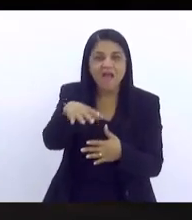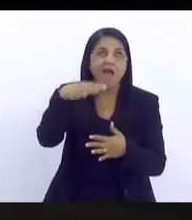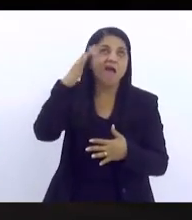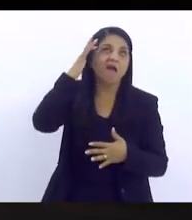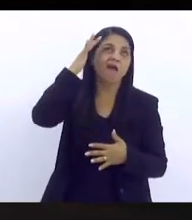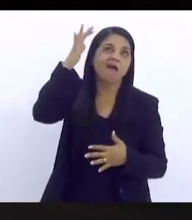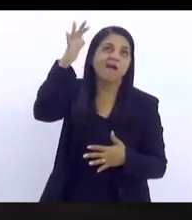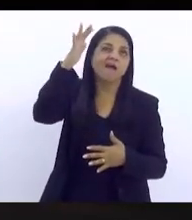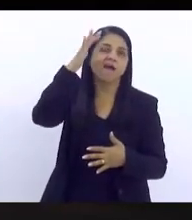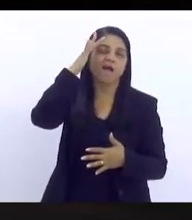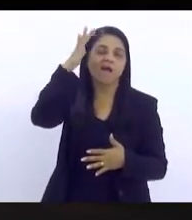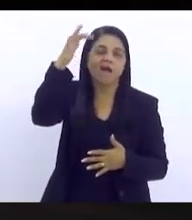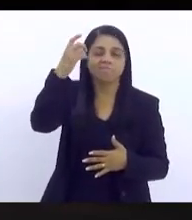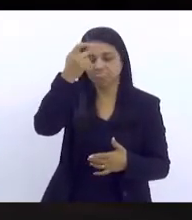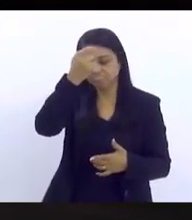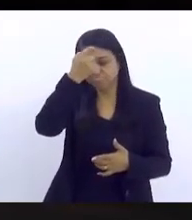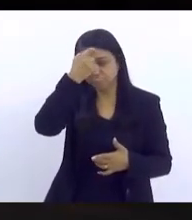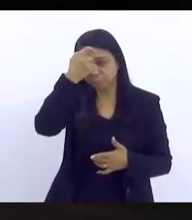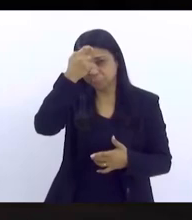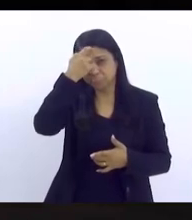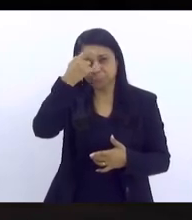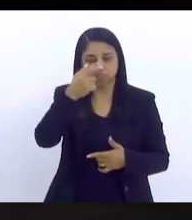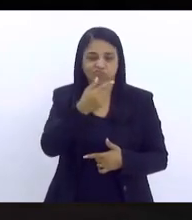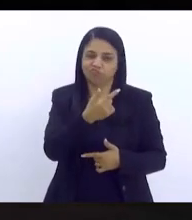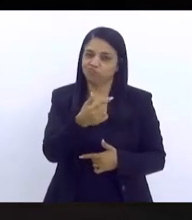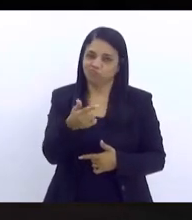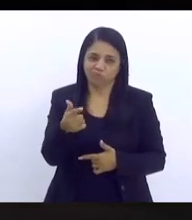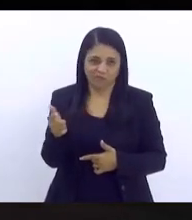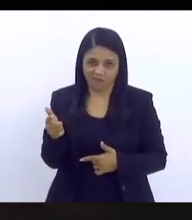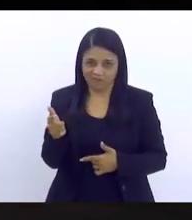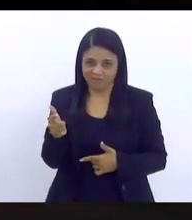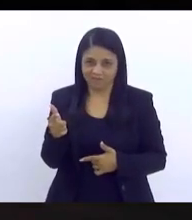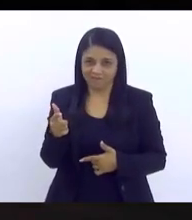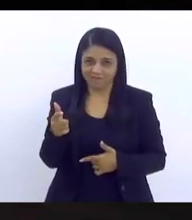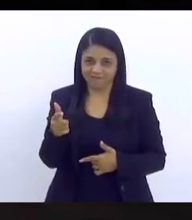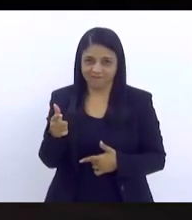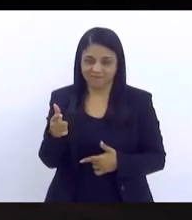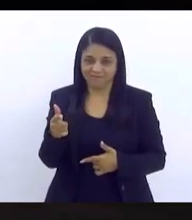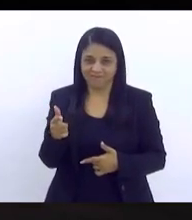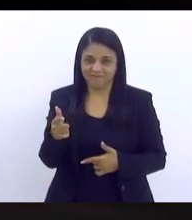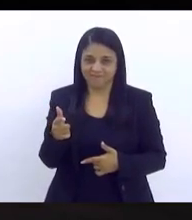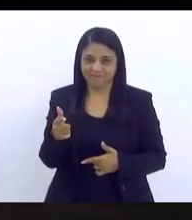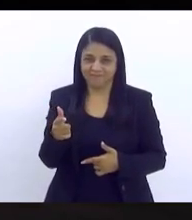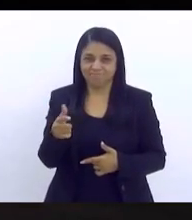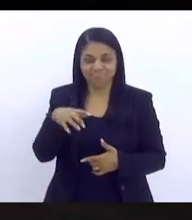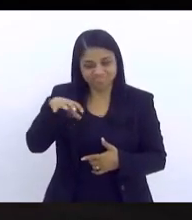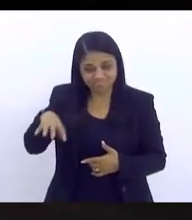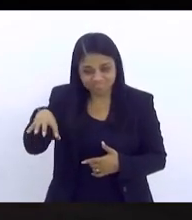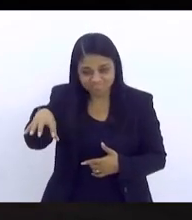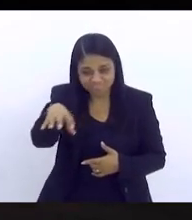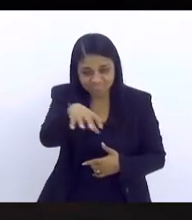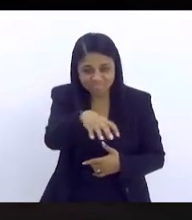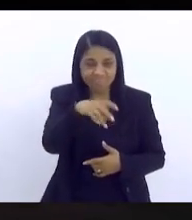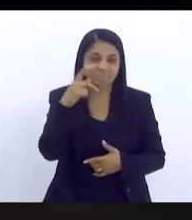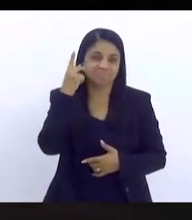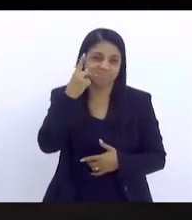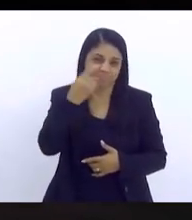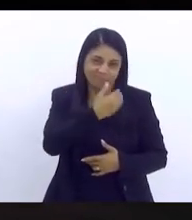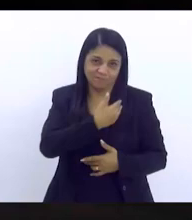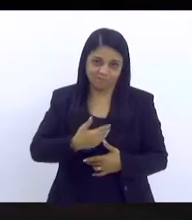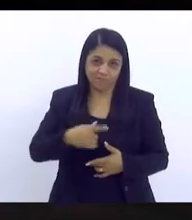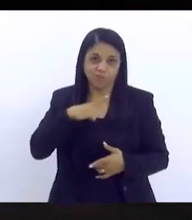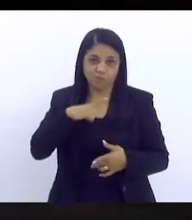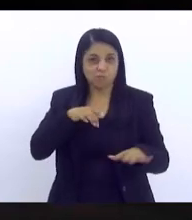iluminista, mais racionalizada, não existe. Todos os setores de políticas públicas, eles têm